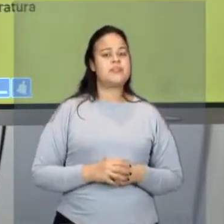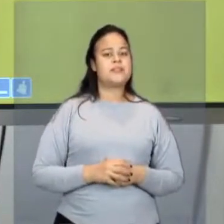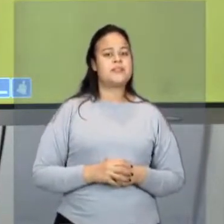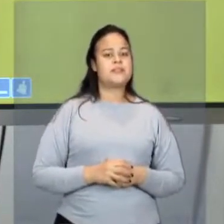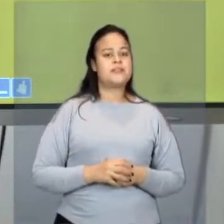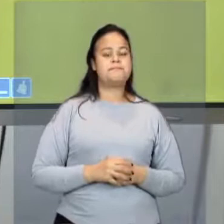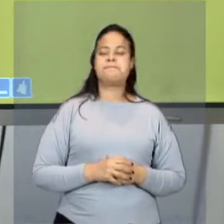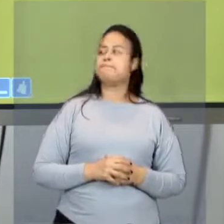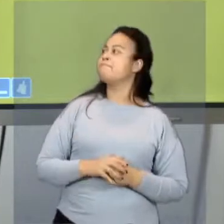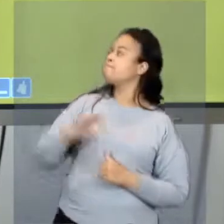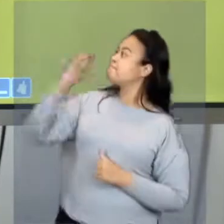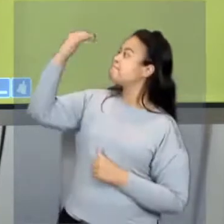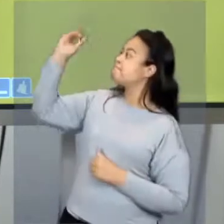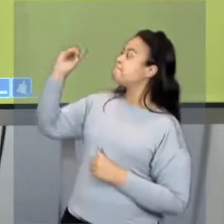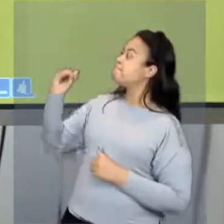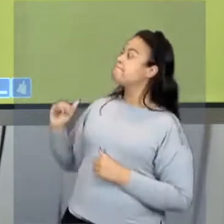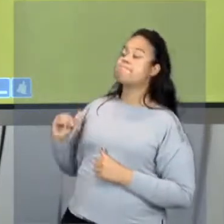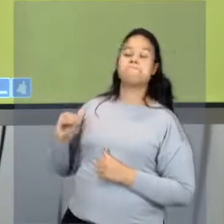Eu separei os slides.